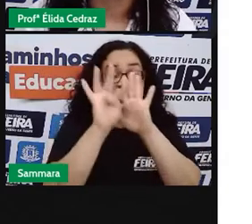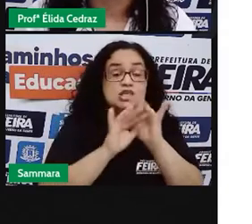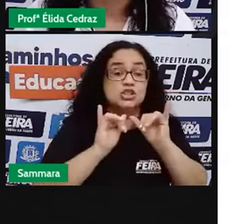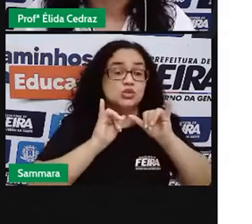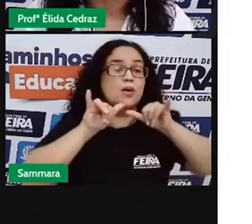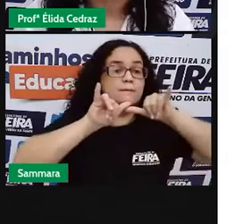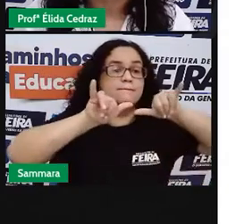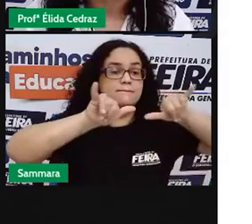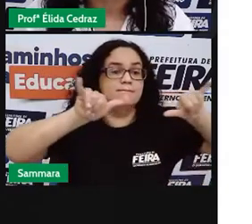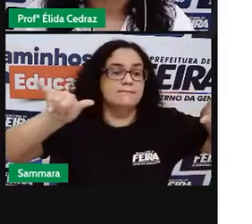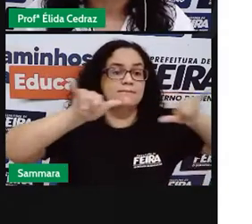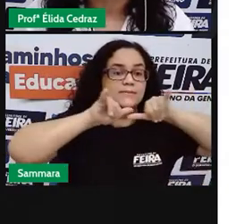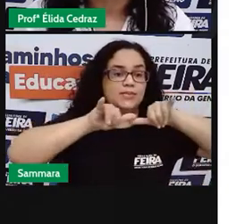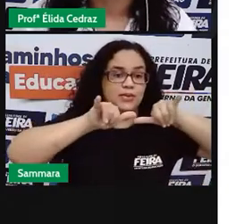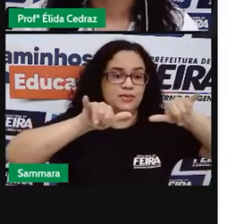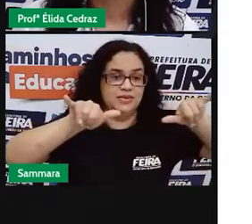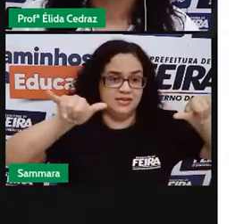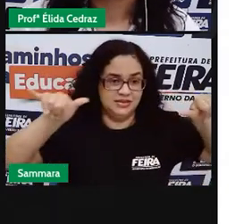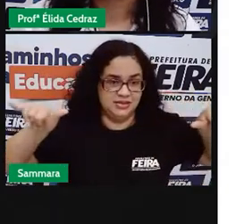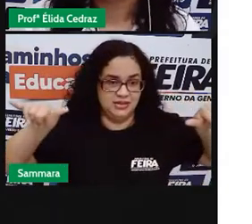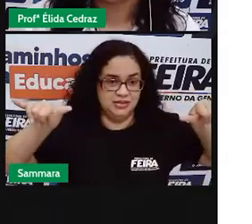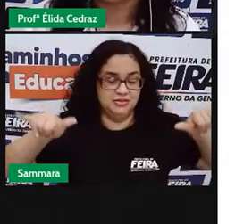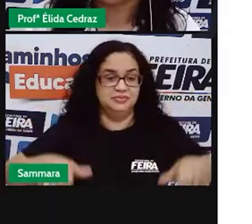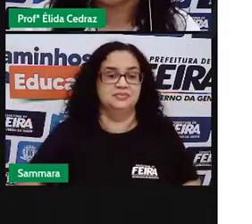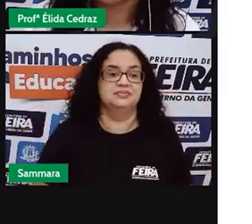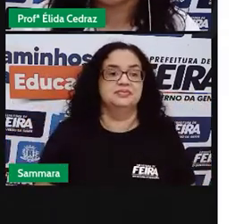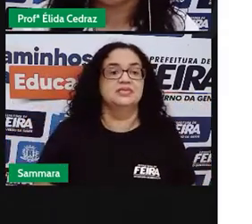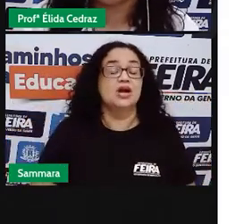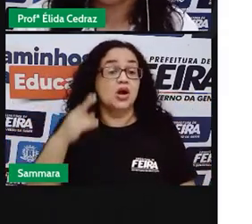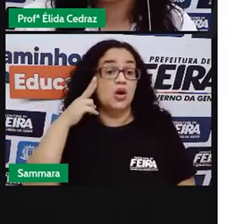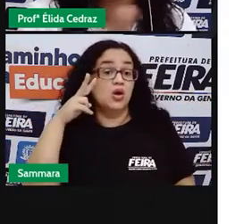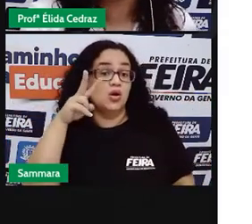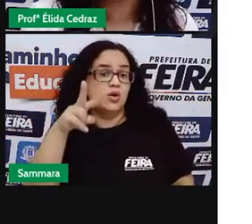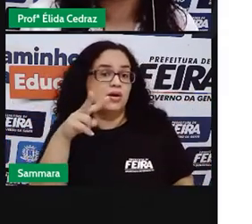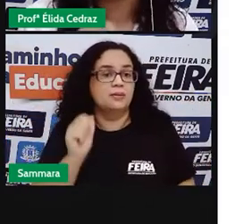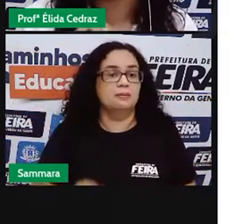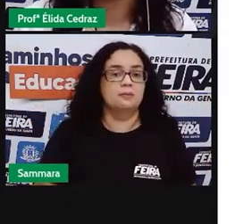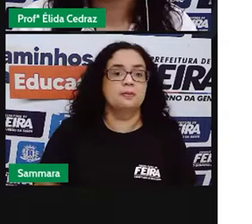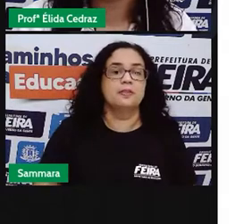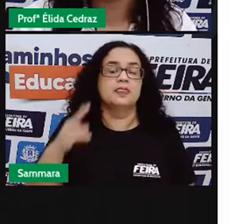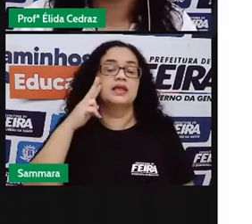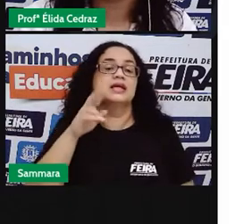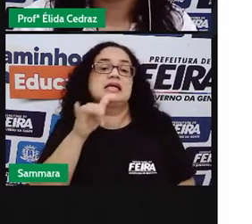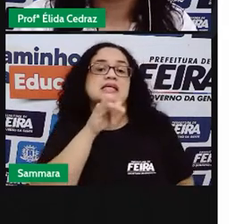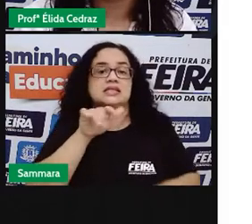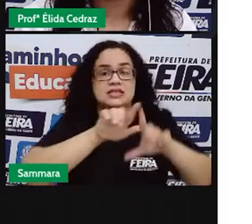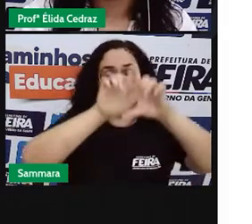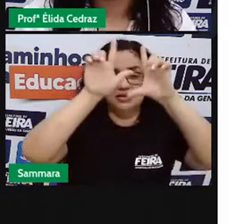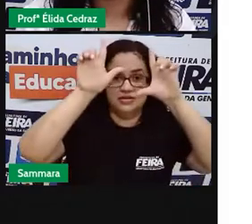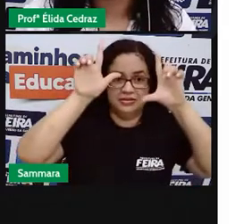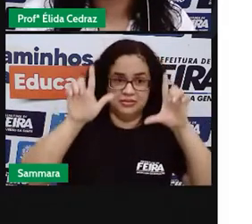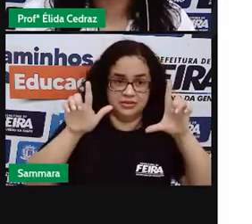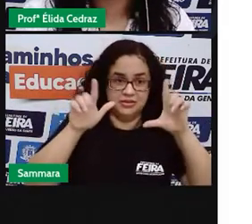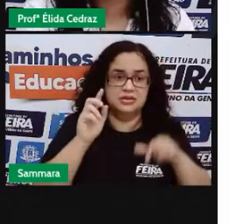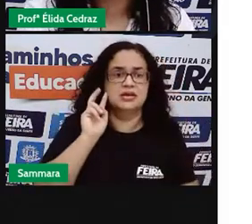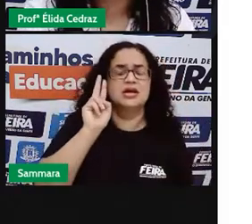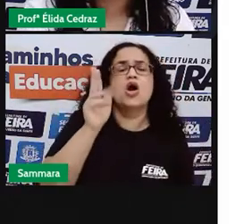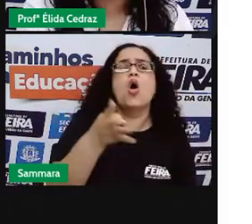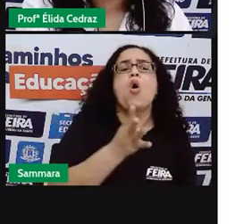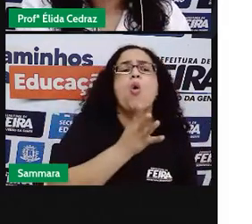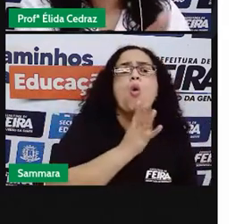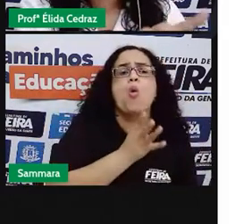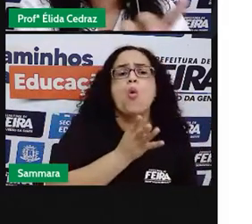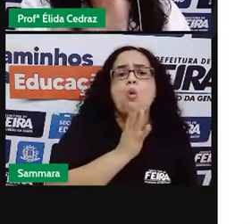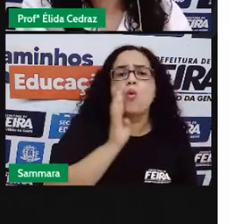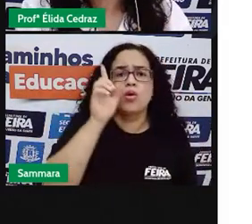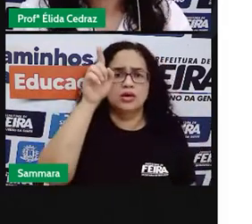publicitários. Olha só, preste atenção aí nessa imagem. Você conhece